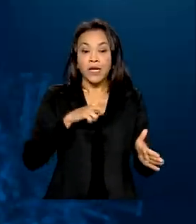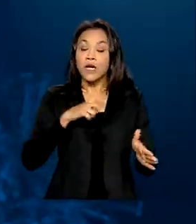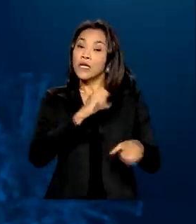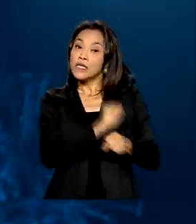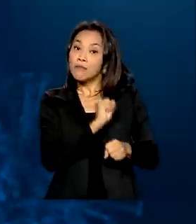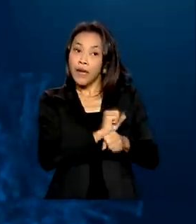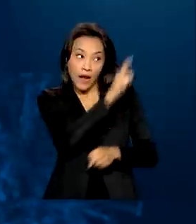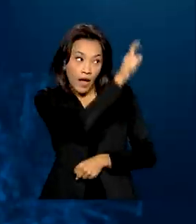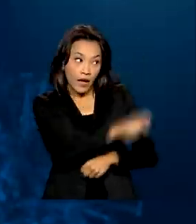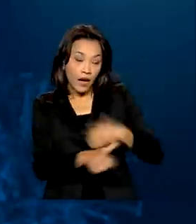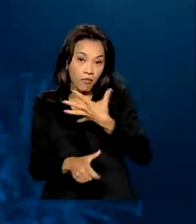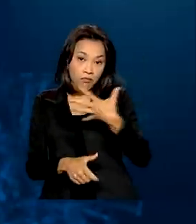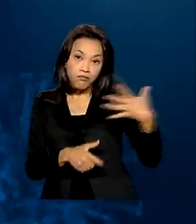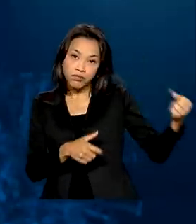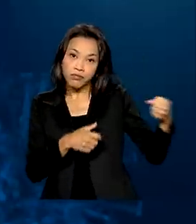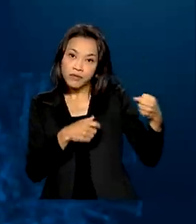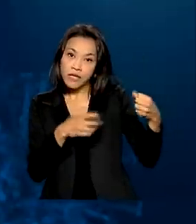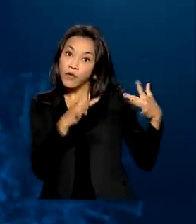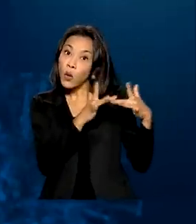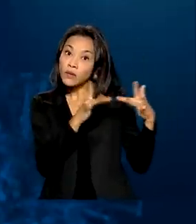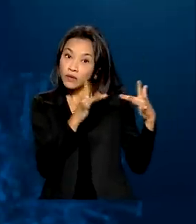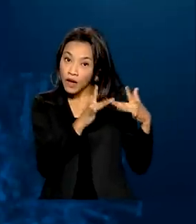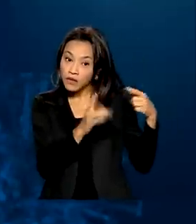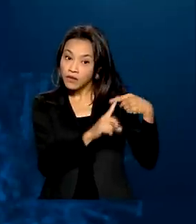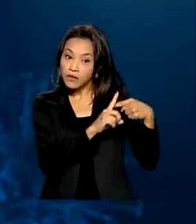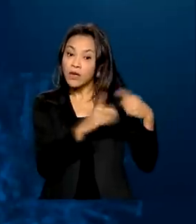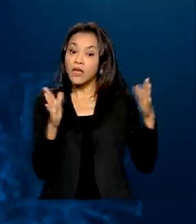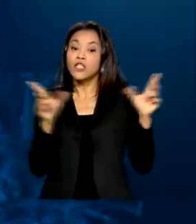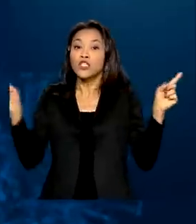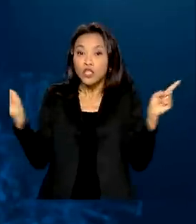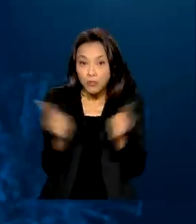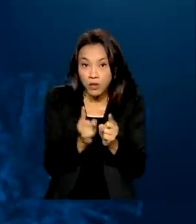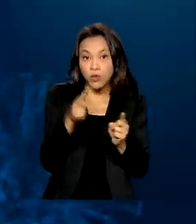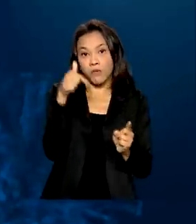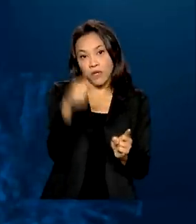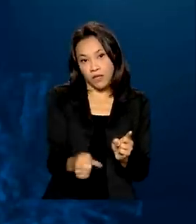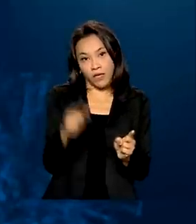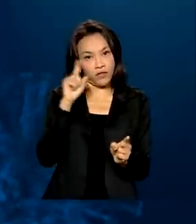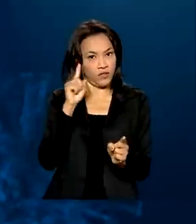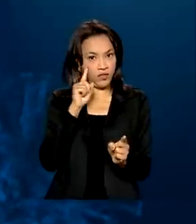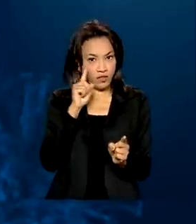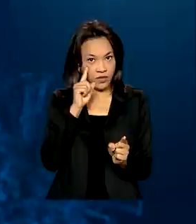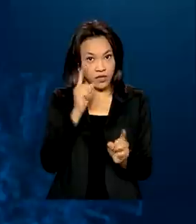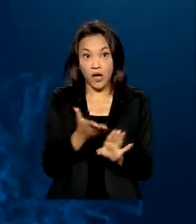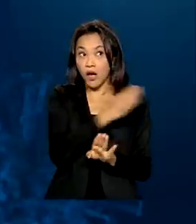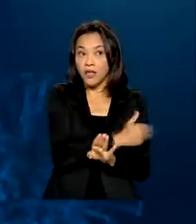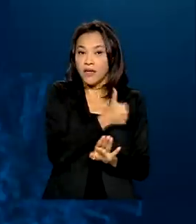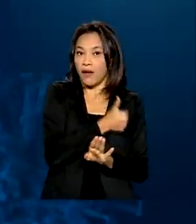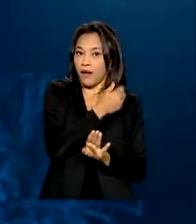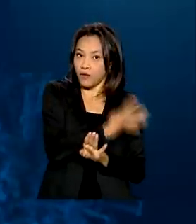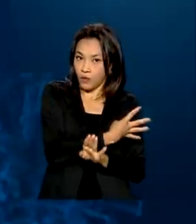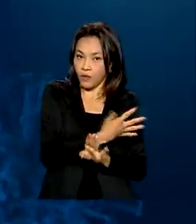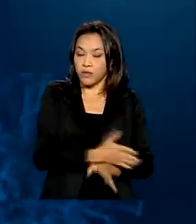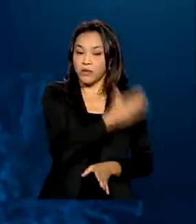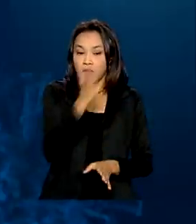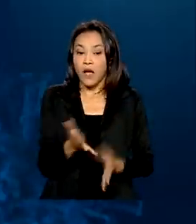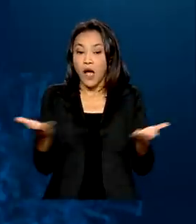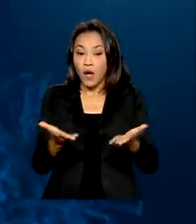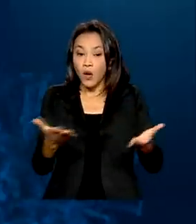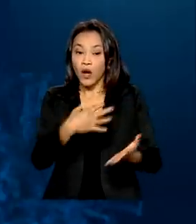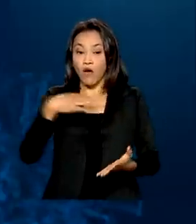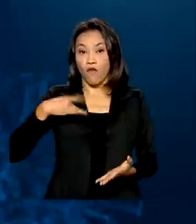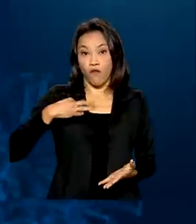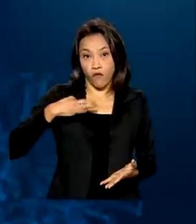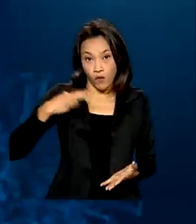positivos diminuiu de 14 para 7 dias a partir do último contato. E quem fez isolamento voluntário ou por